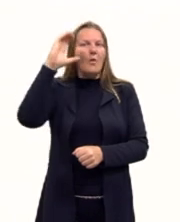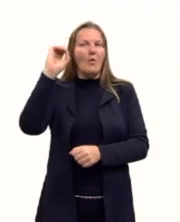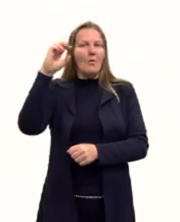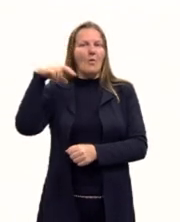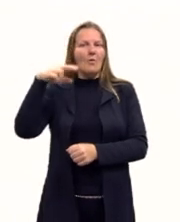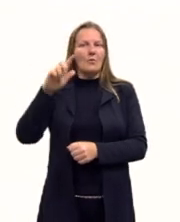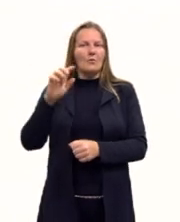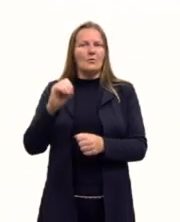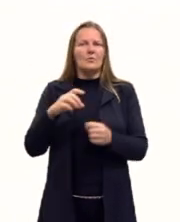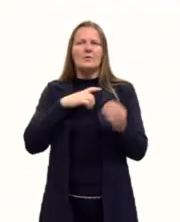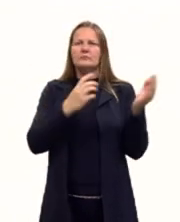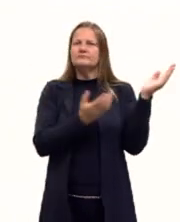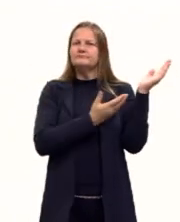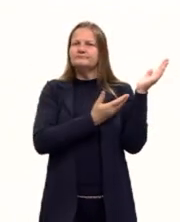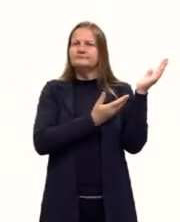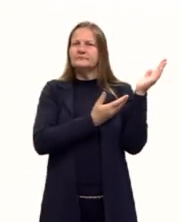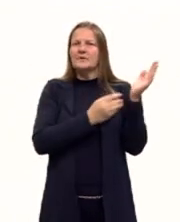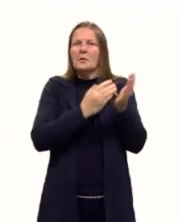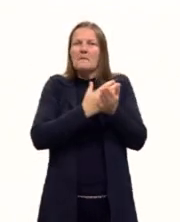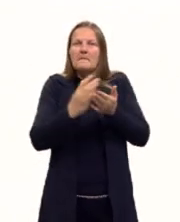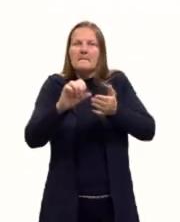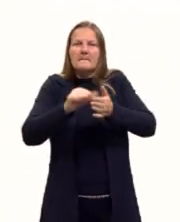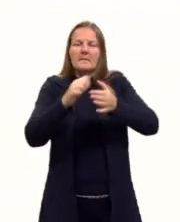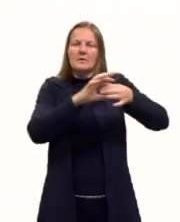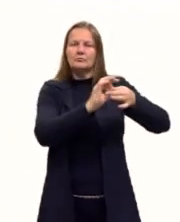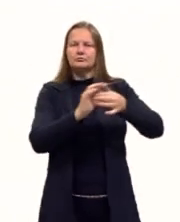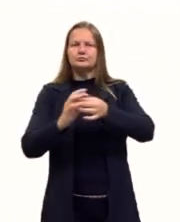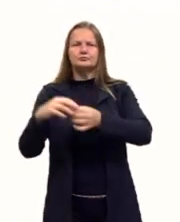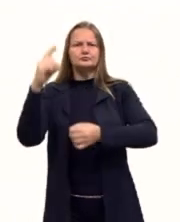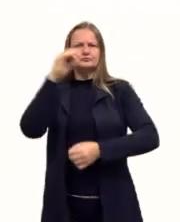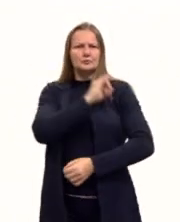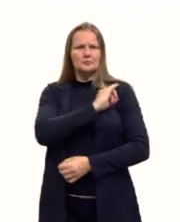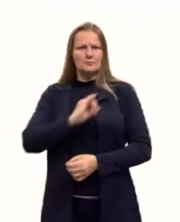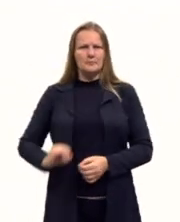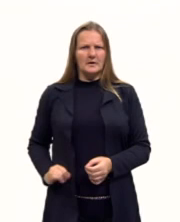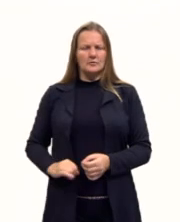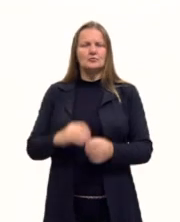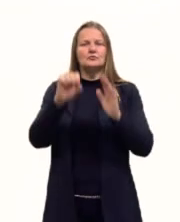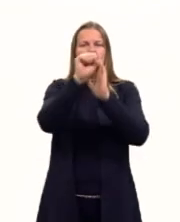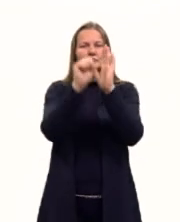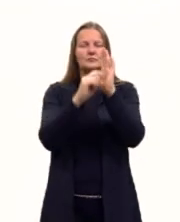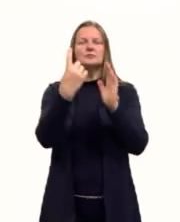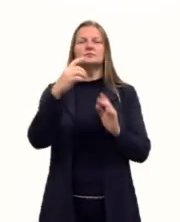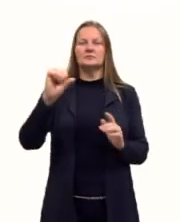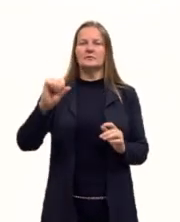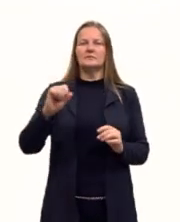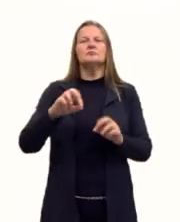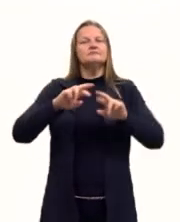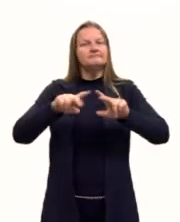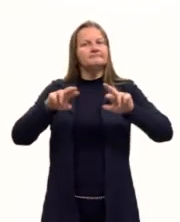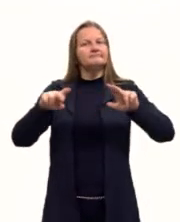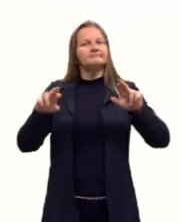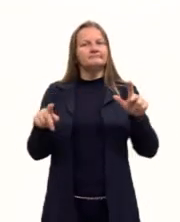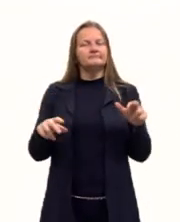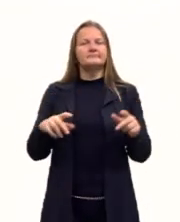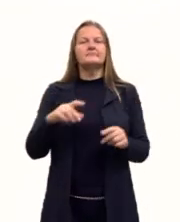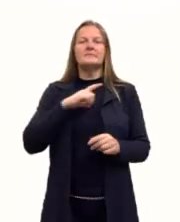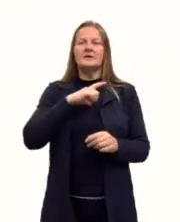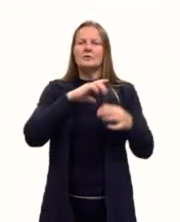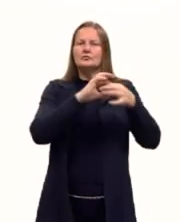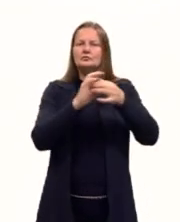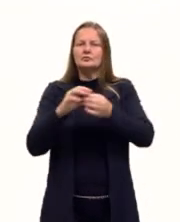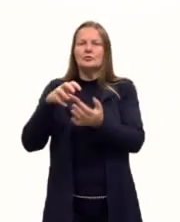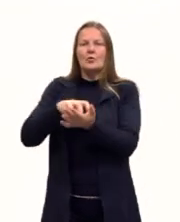depois. Mas esse contexto imperialista do século XIX, ele é um pouquinho diferente daquele contexto